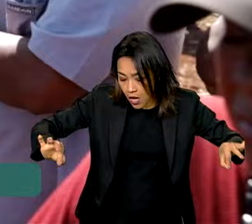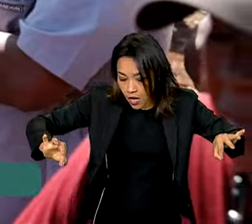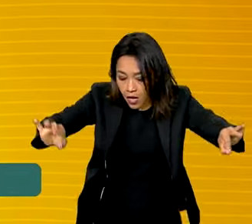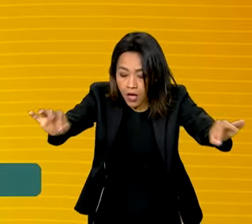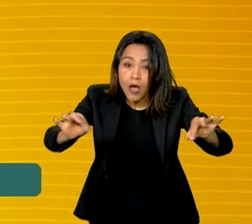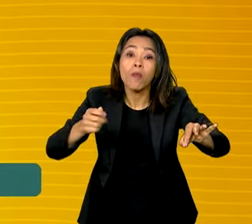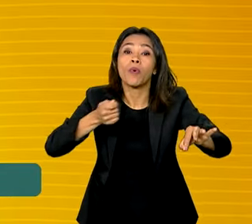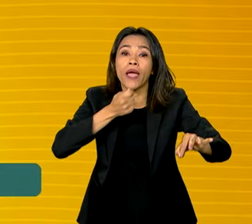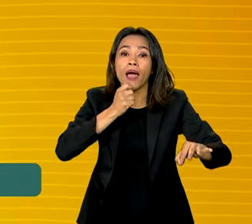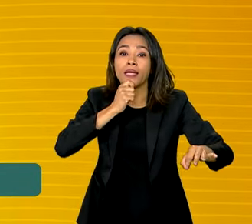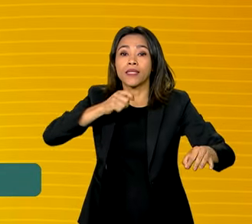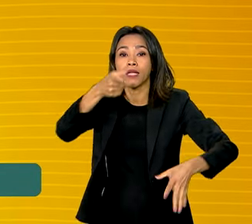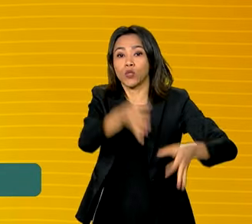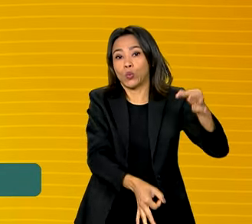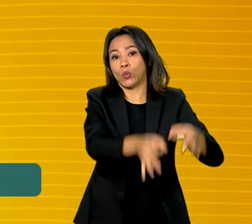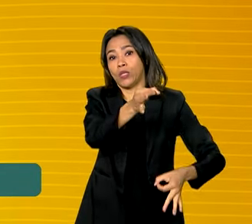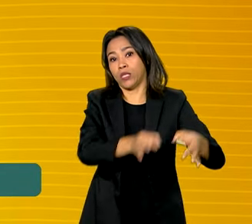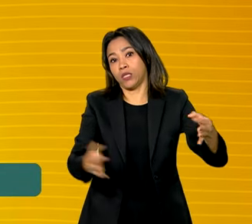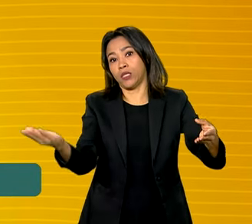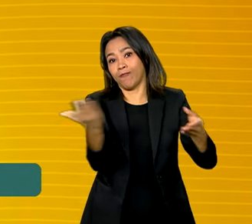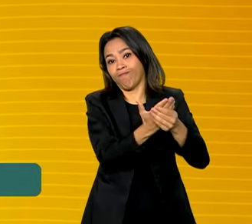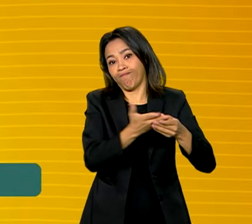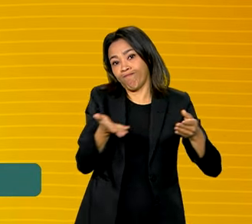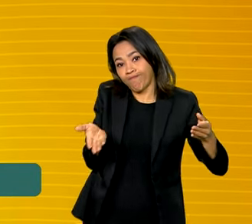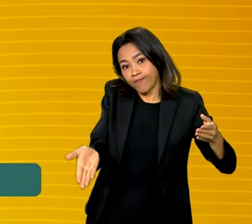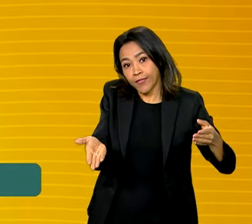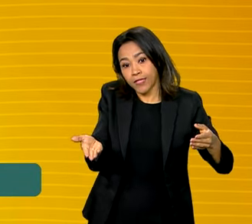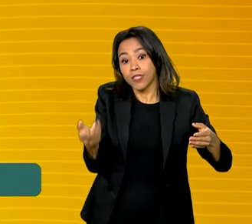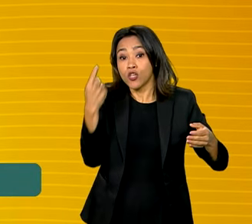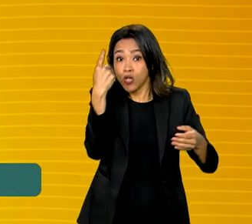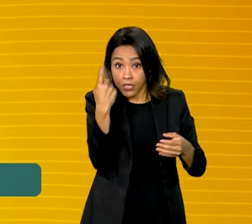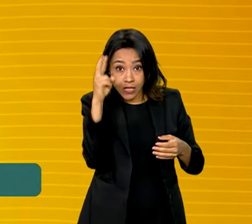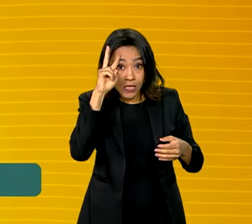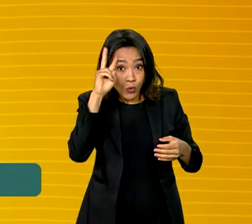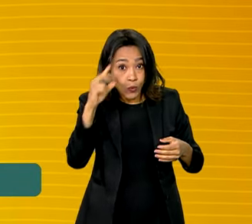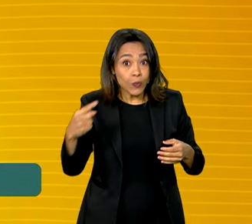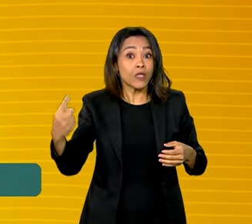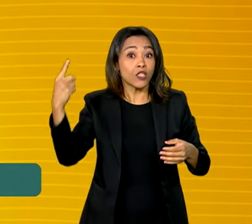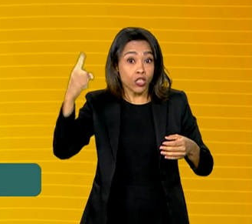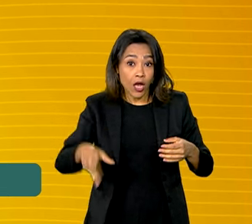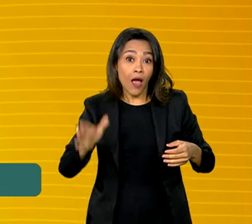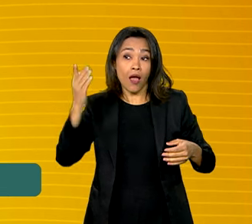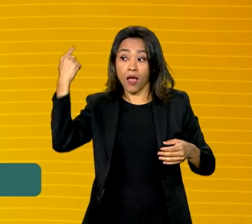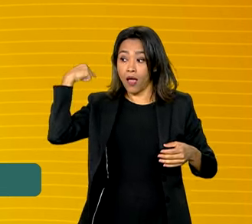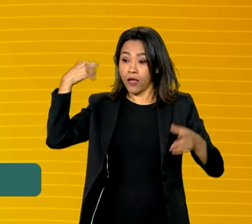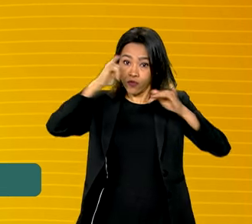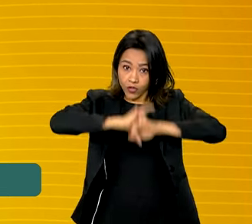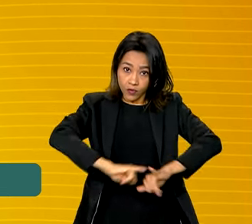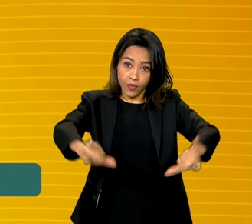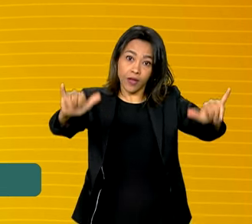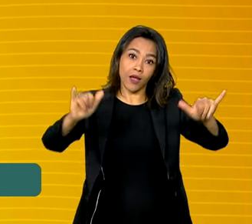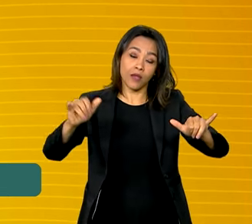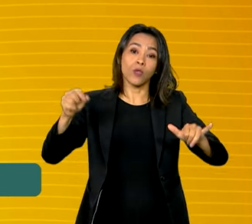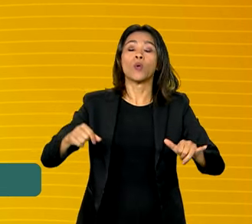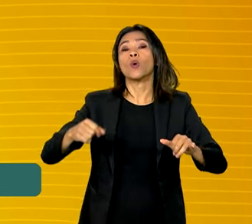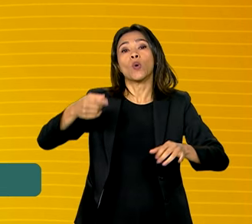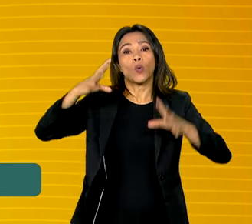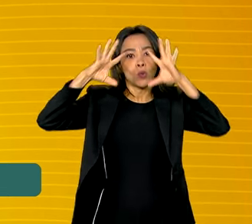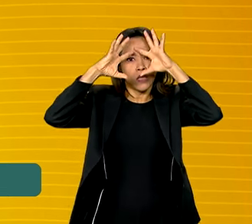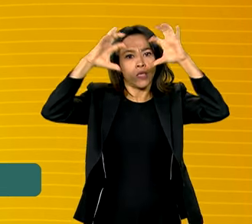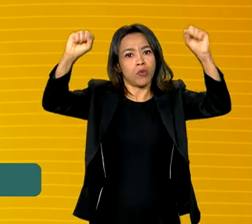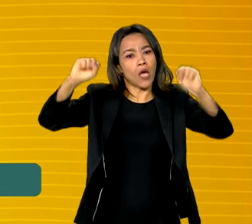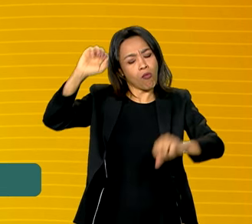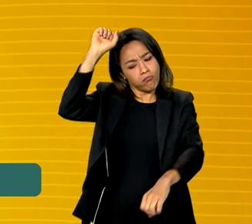Justiça. A última delas foi publicada nesta segunda. O Tribunal Regional Federal da Terceira Região suspendeu a